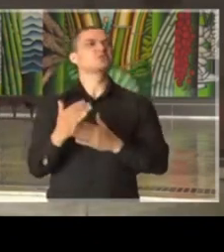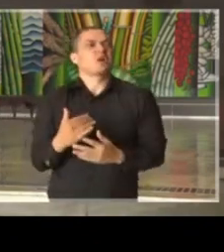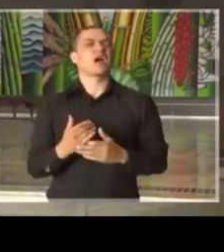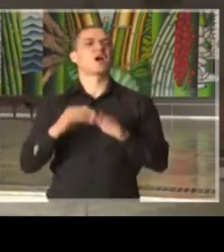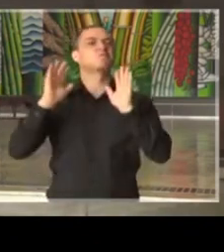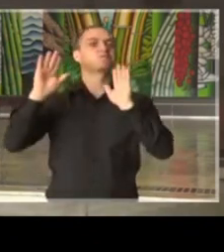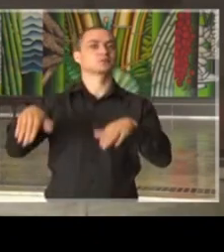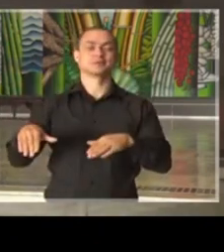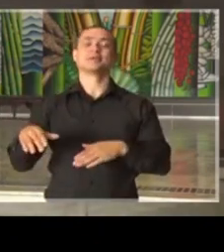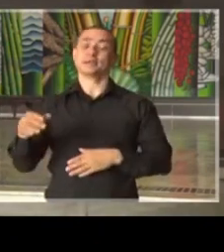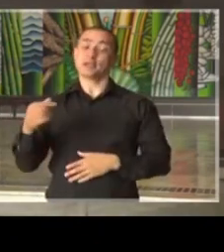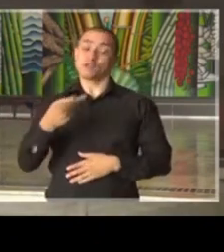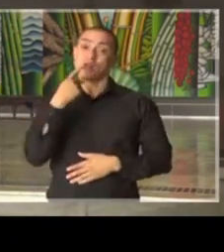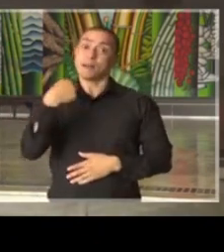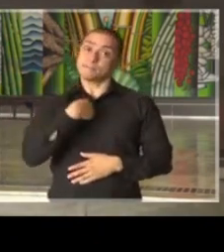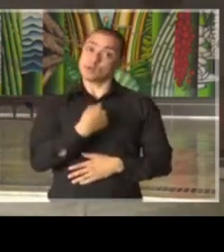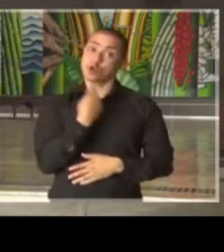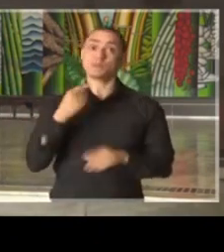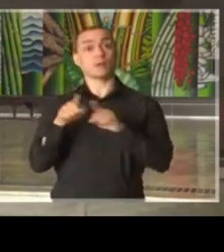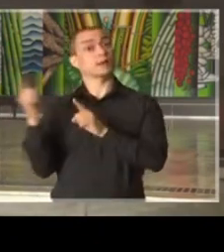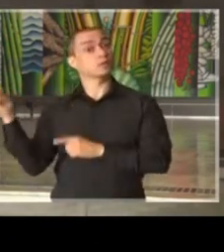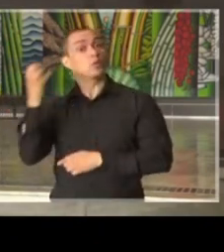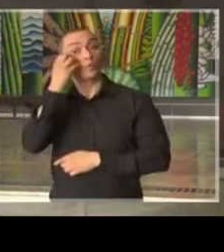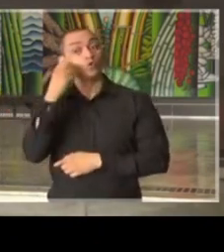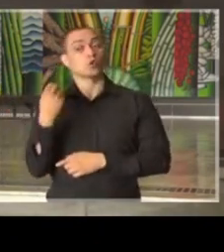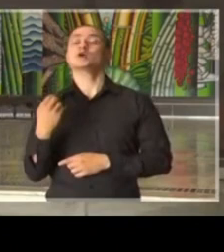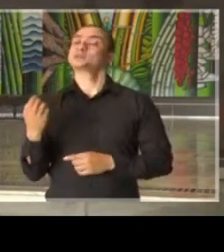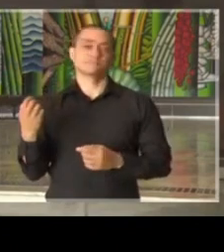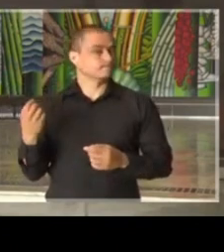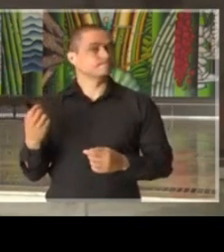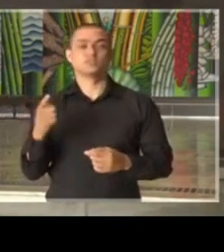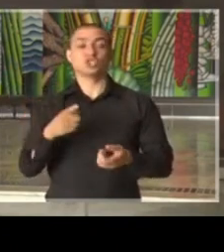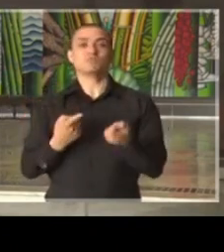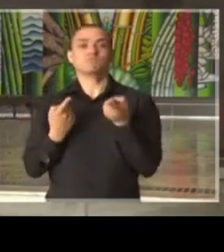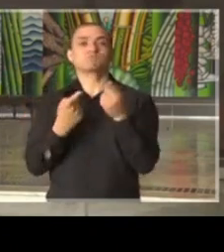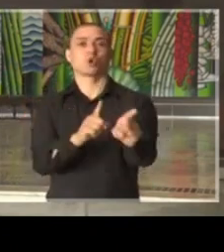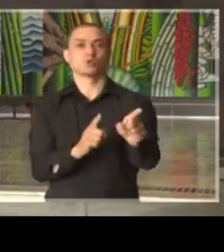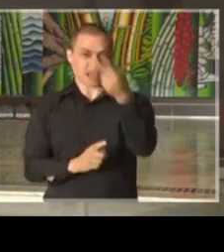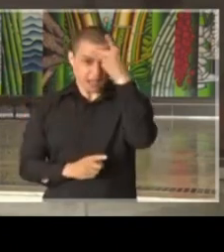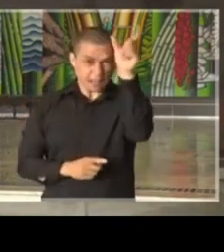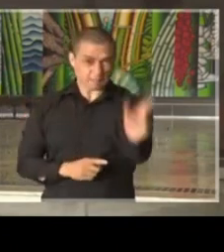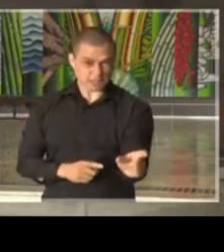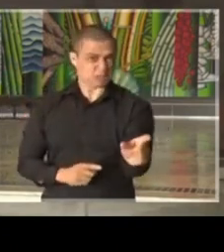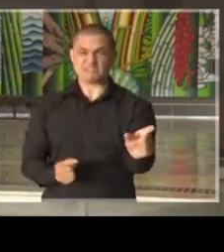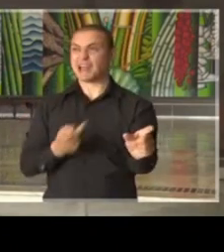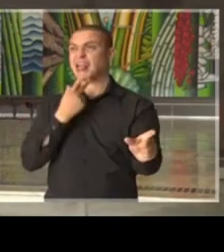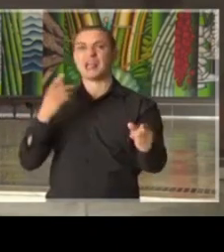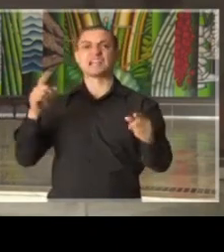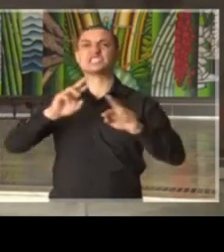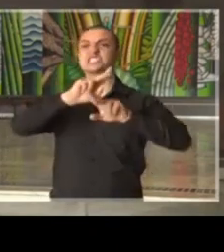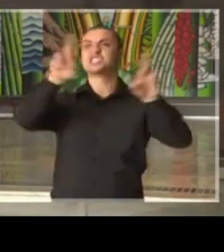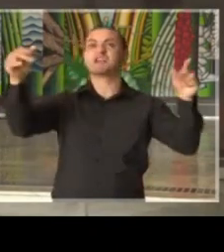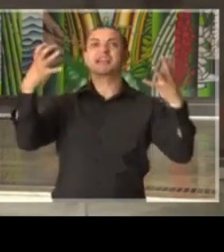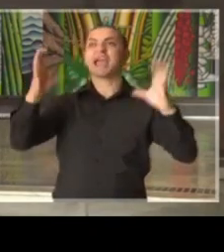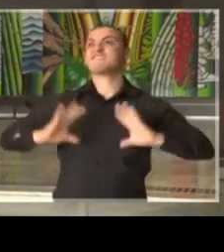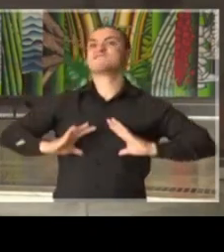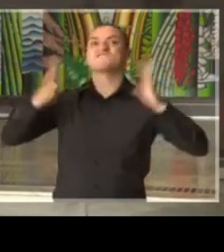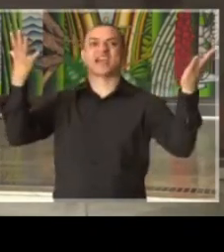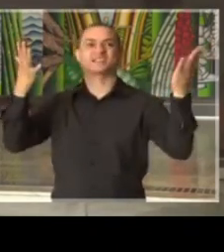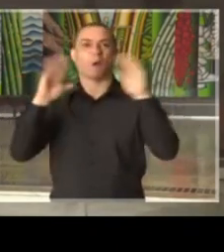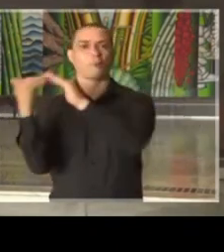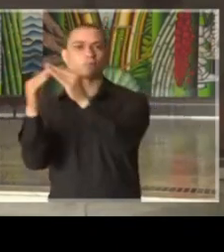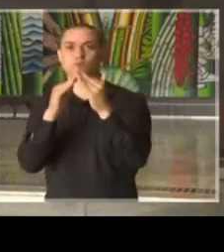nome, do Bruno Covas, dizer da nossa manifestação de repúdio a iniciativas de festas em comunidades,